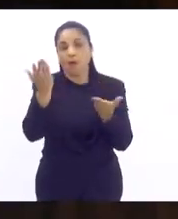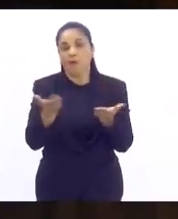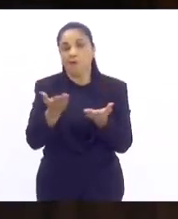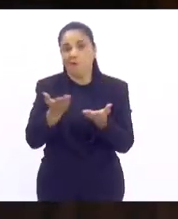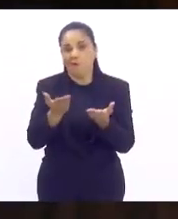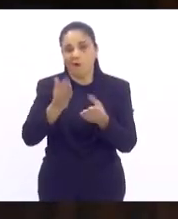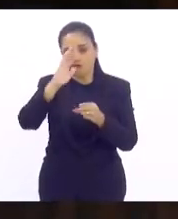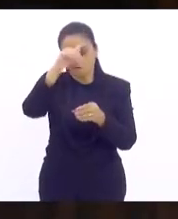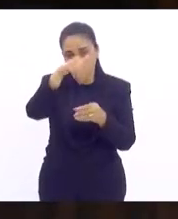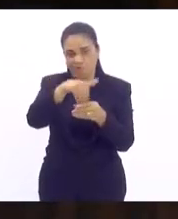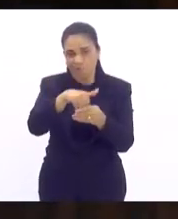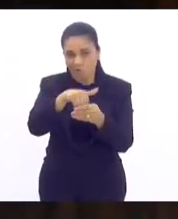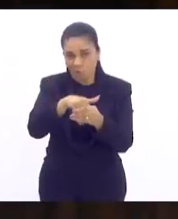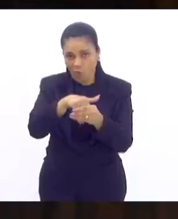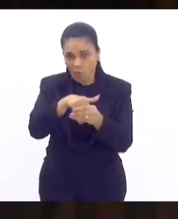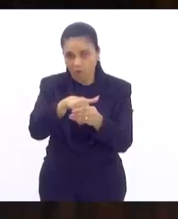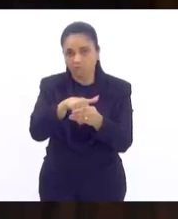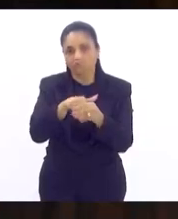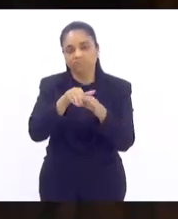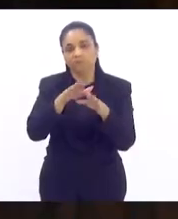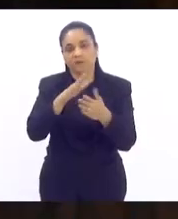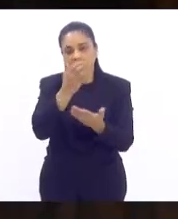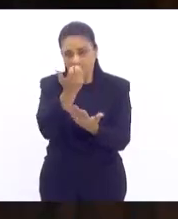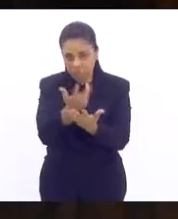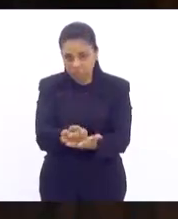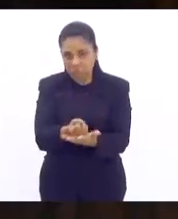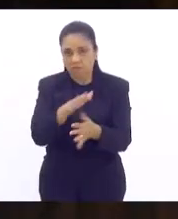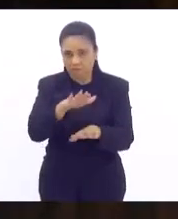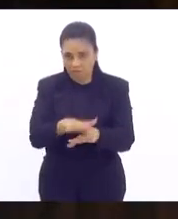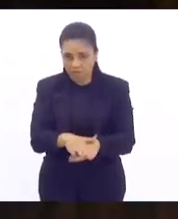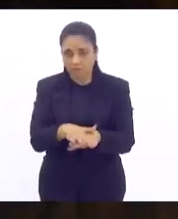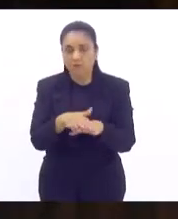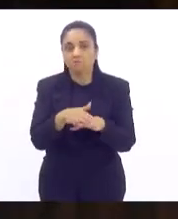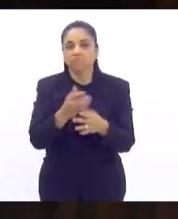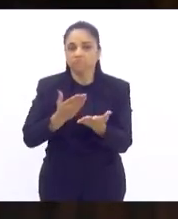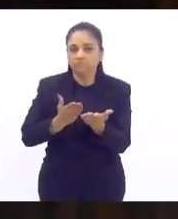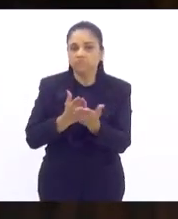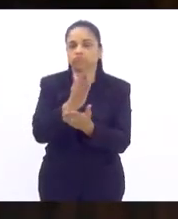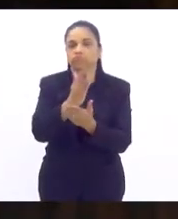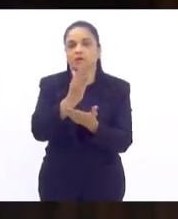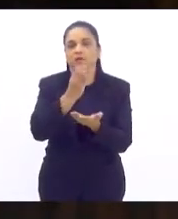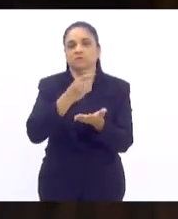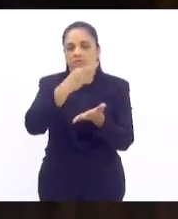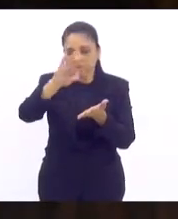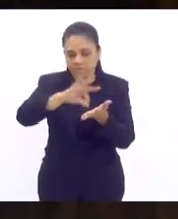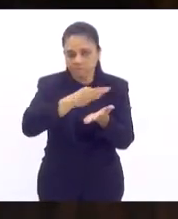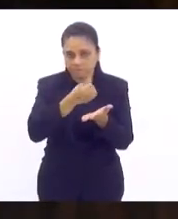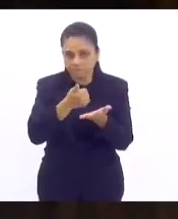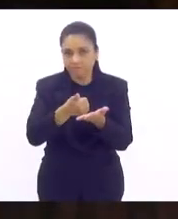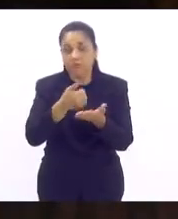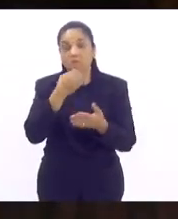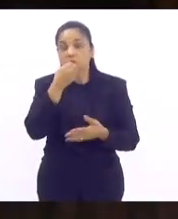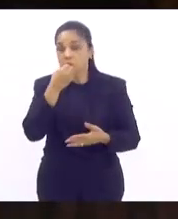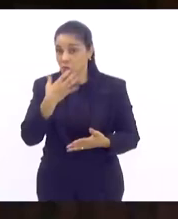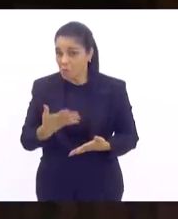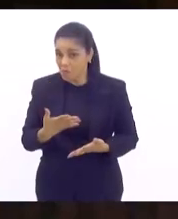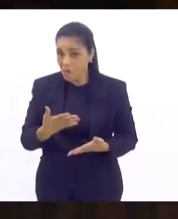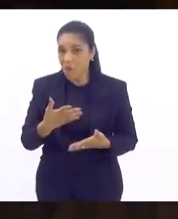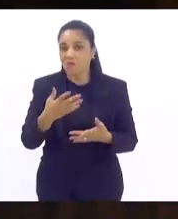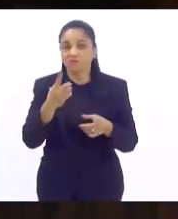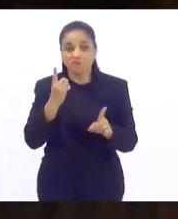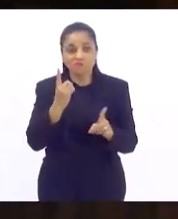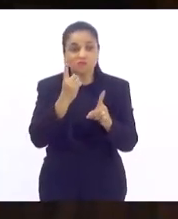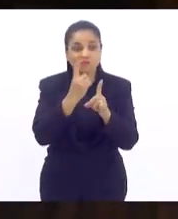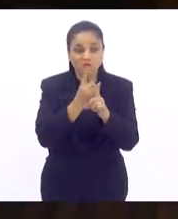senhores que aprovam, permaneçam como estão, aprovado vai a autógrafo. É sempre muito bom quando a gente encontra o